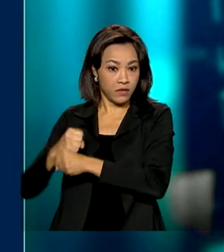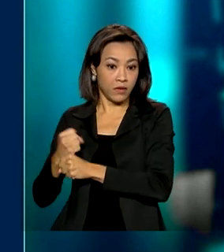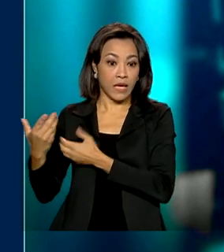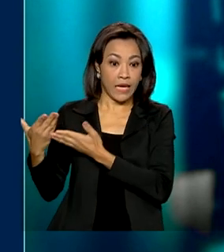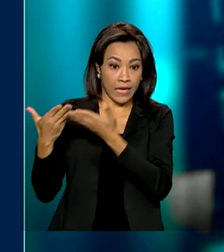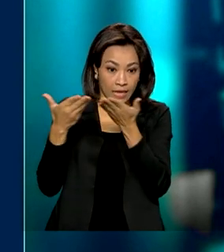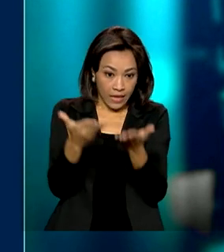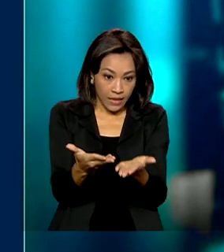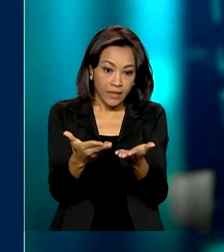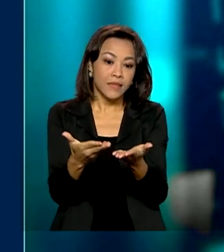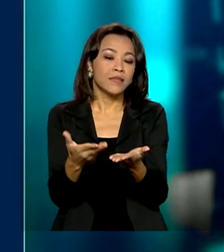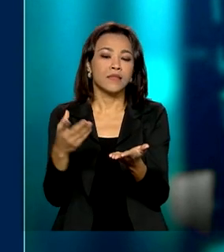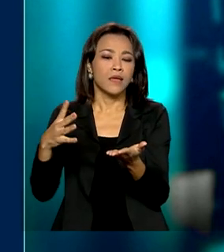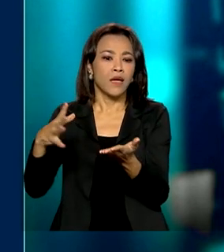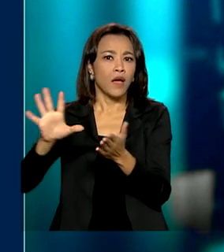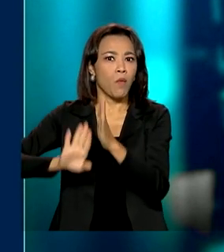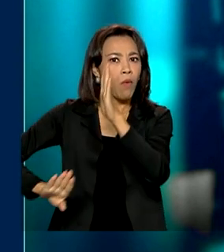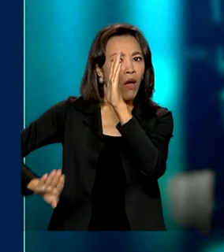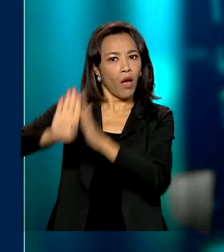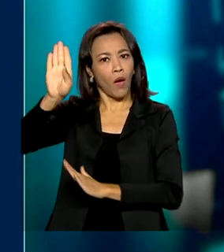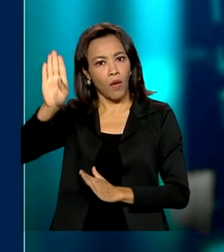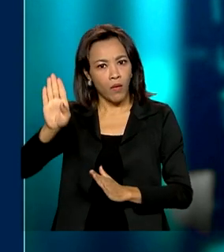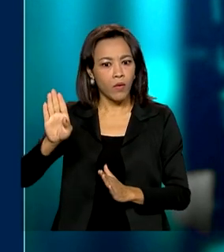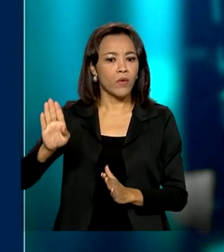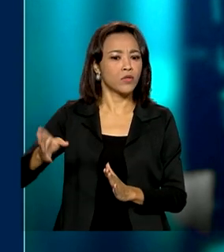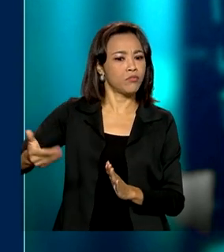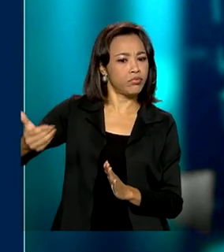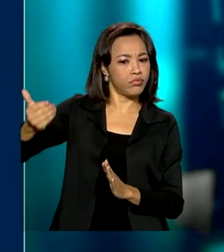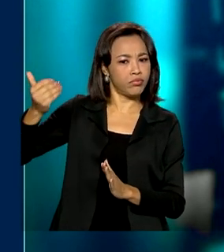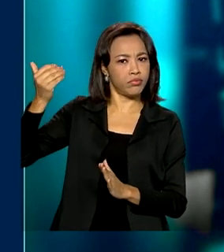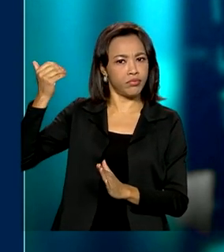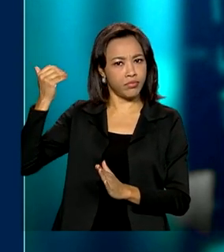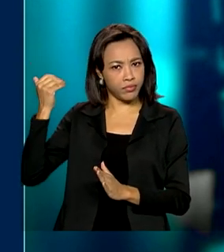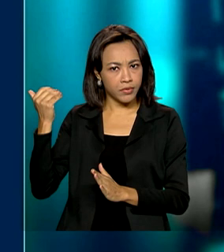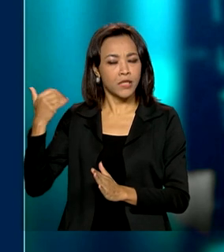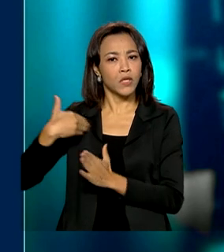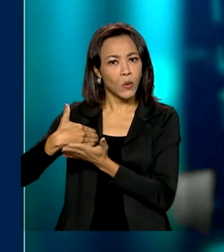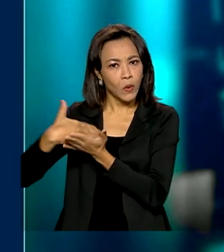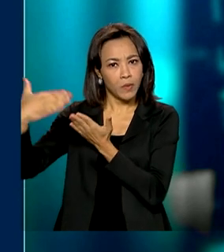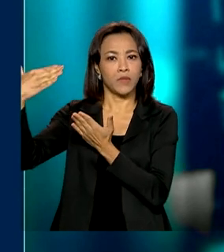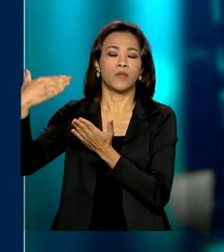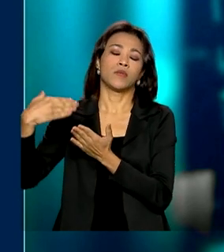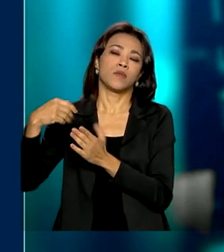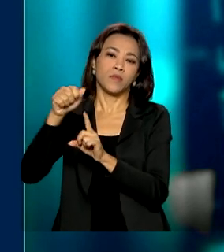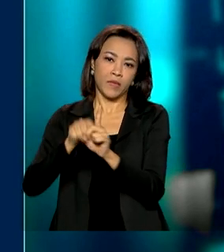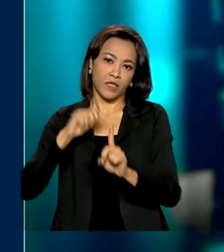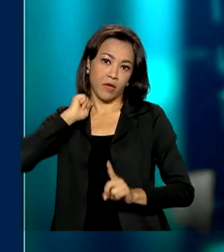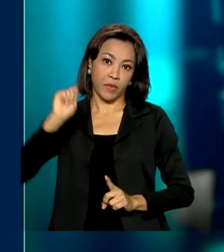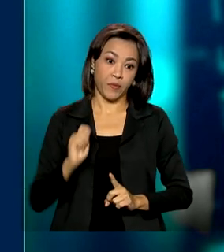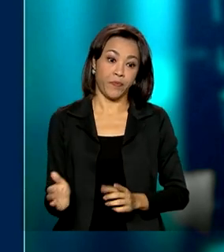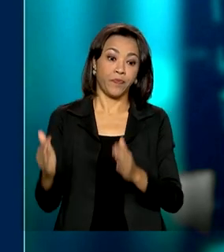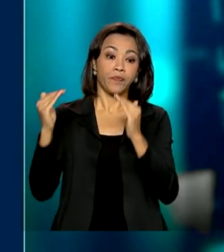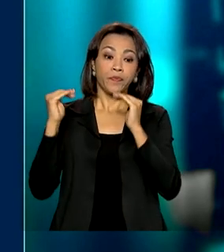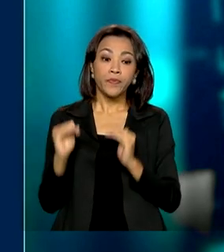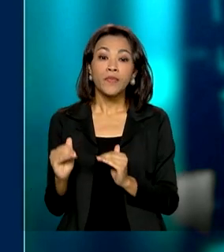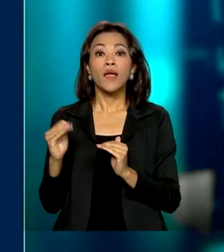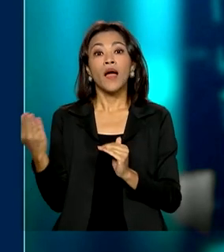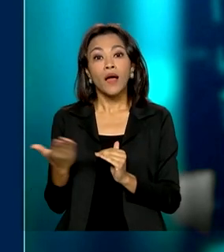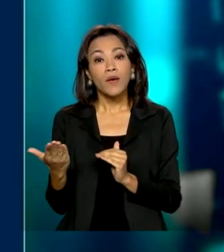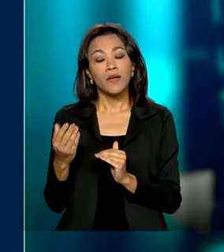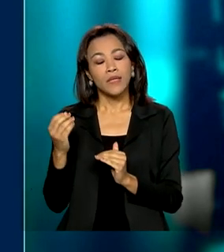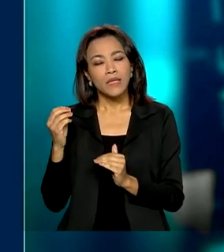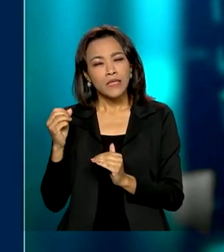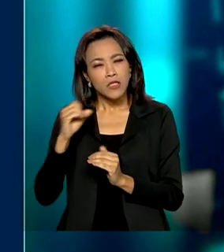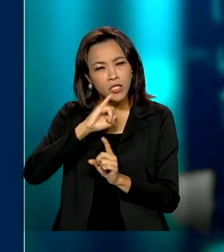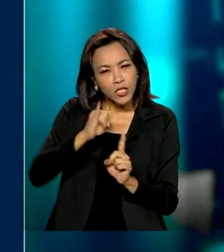é um recorde, o maior resultado desde que a série histórica começou para o mês de abril. Se a gente considerar agora o quadrimestre,